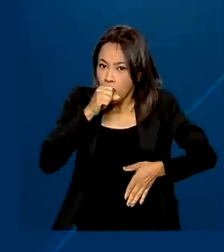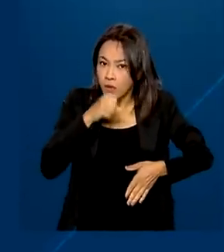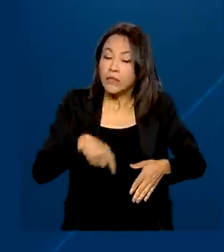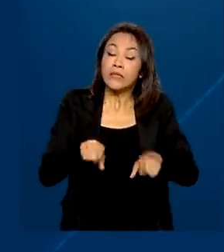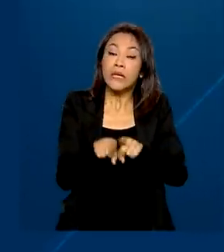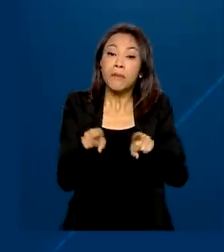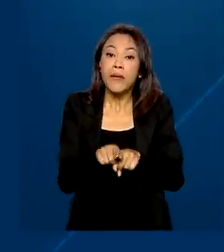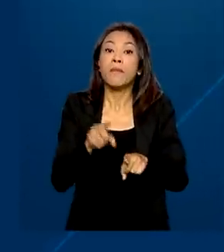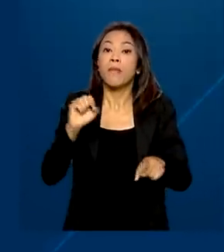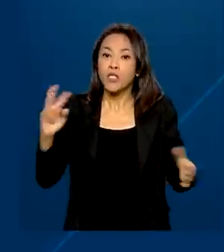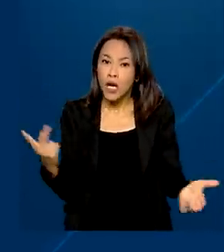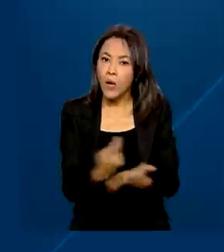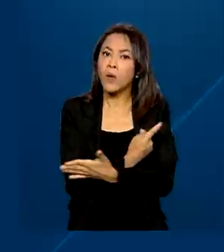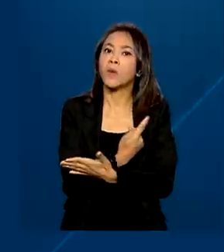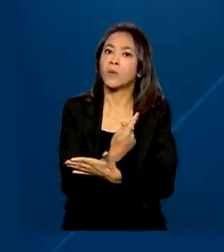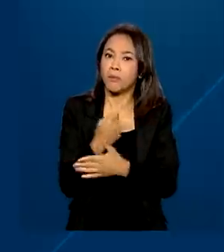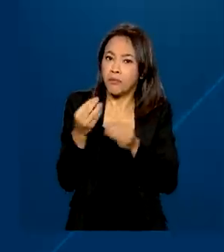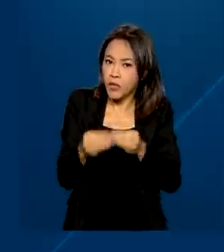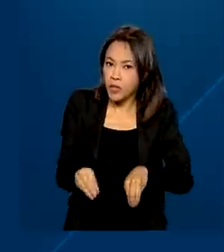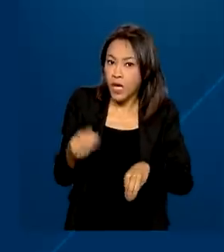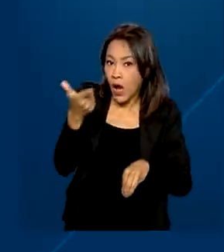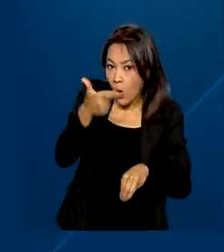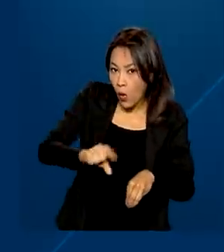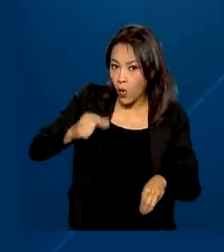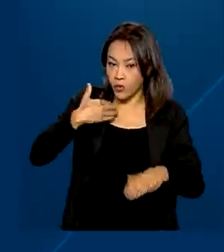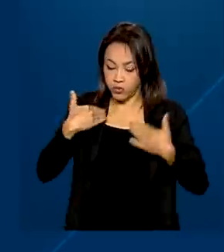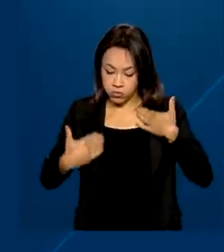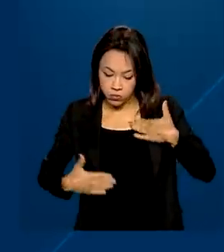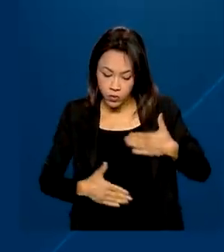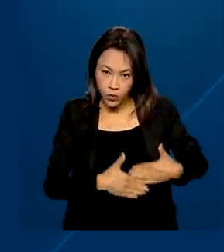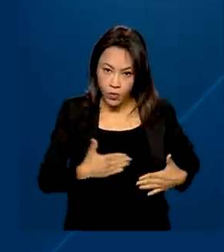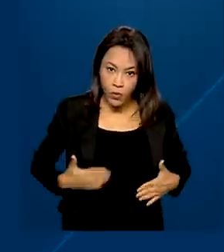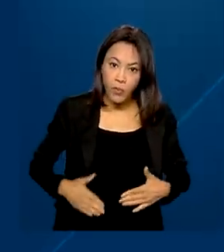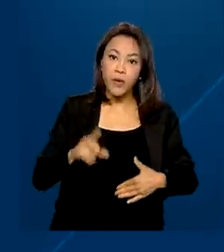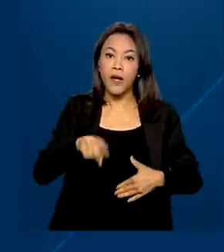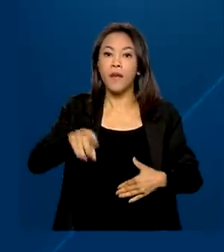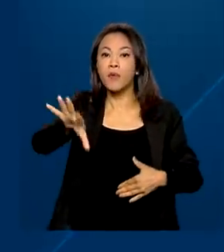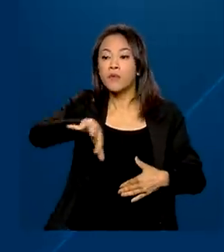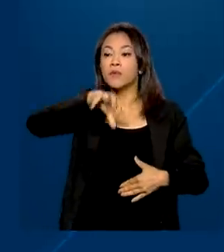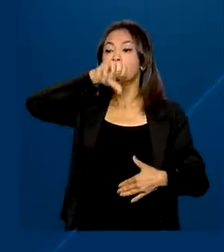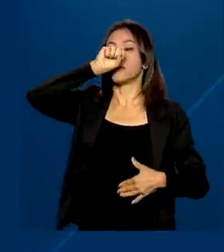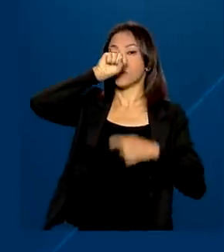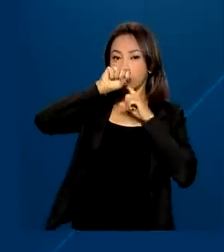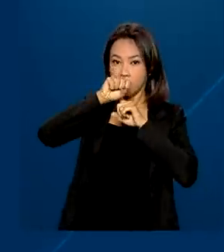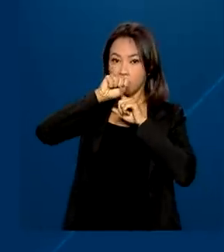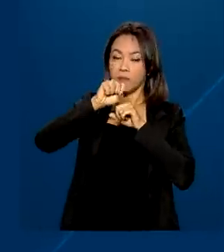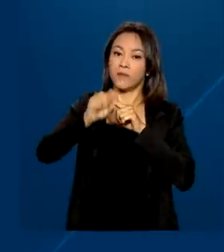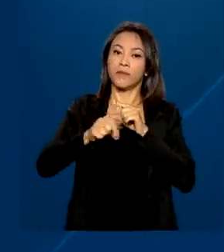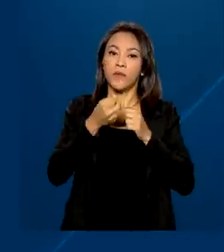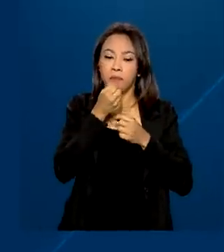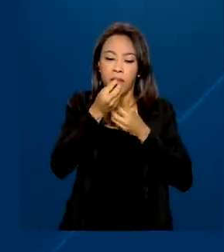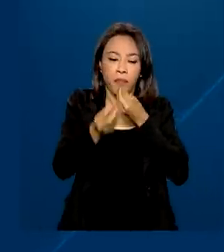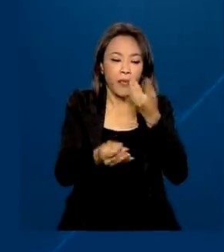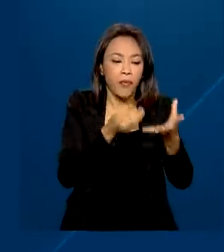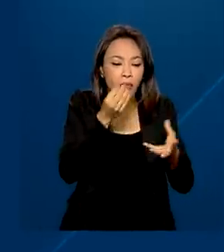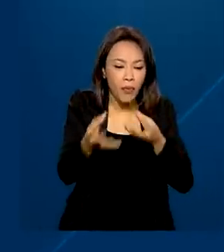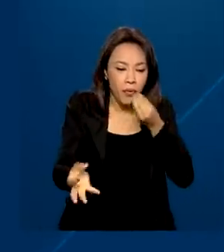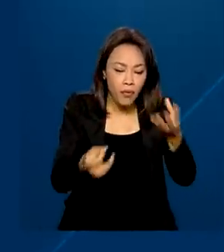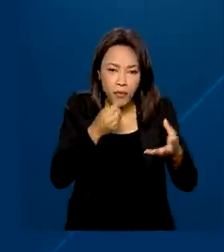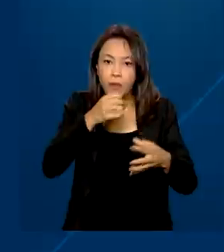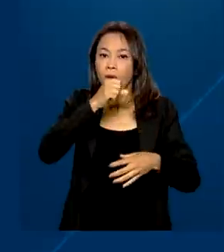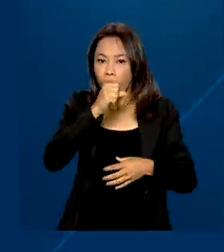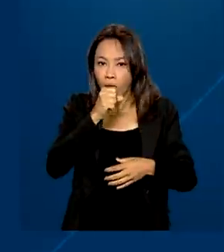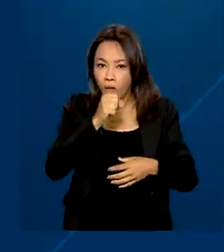acometer outros órgãos. A transmissão acontece por via respiratória, pela eliminação de gotículas produzidas pela